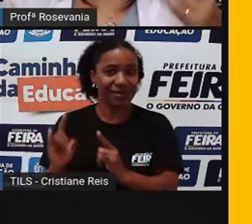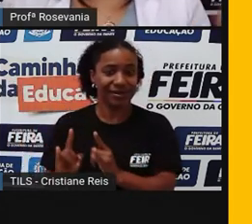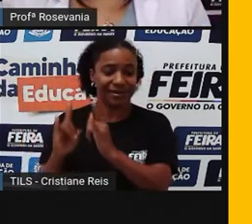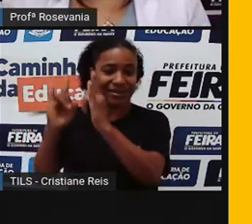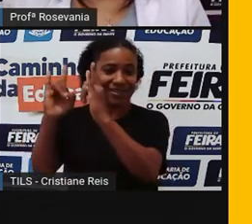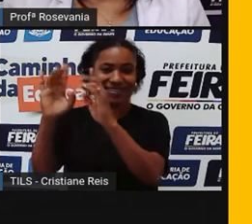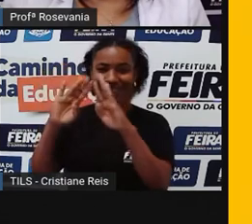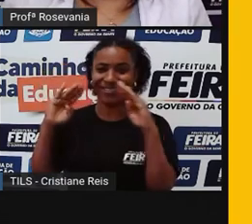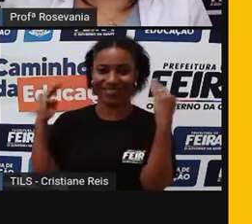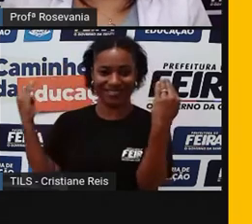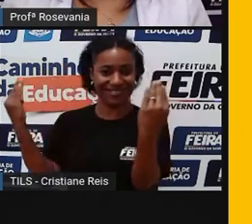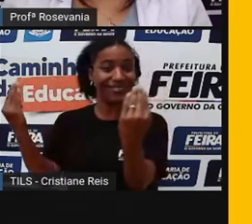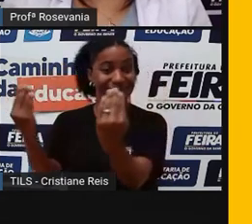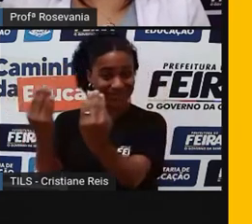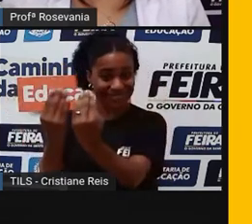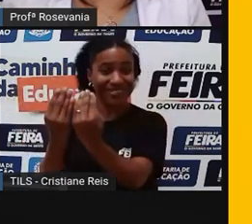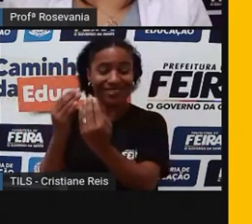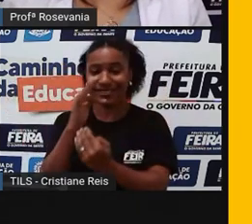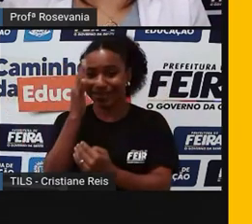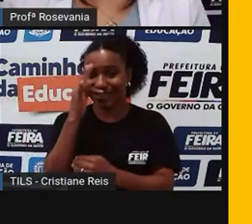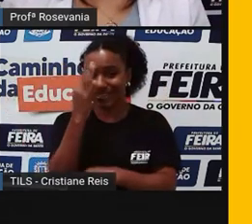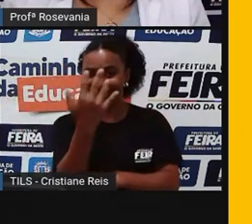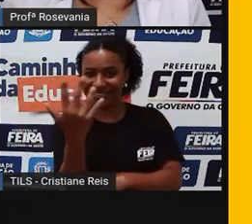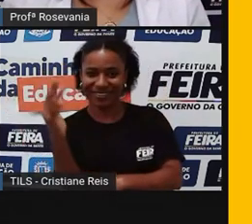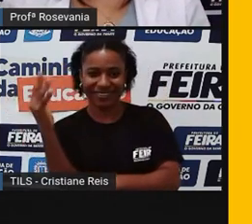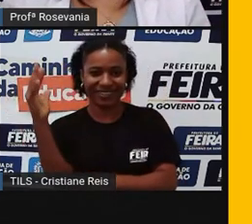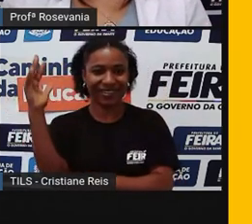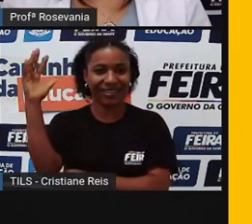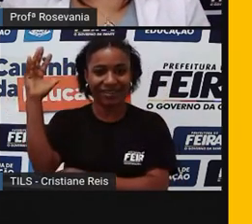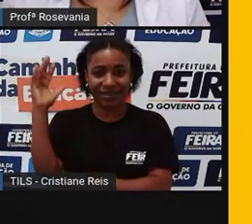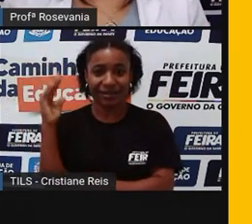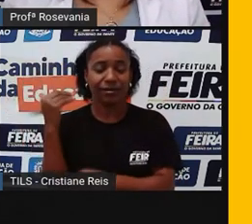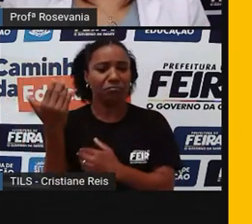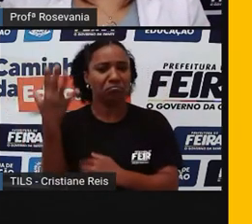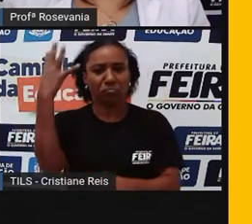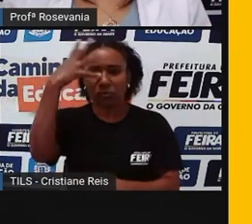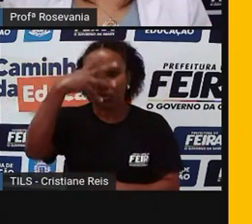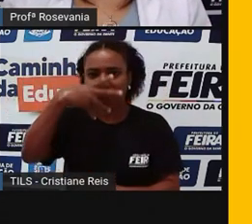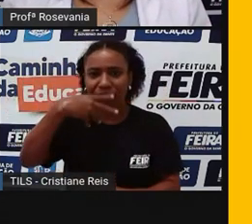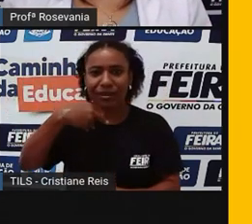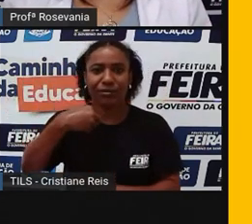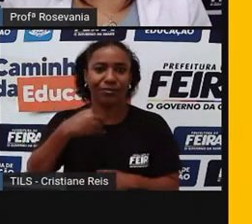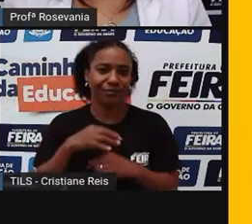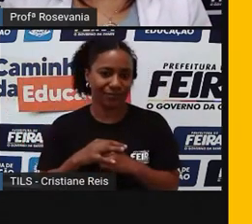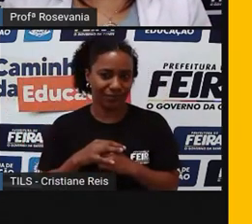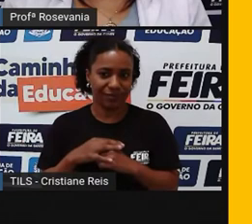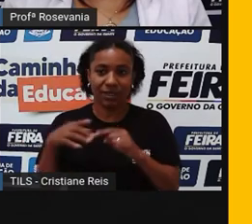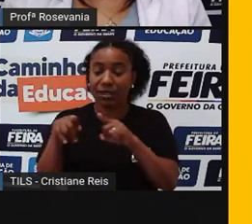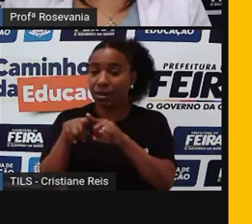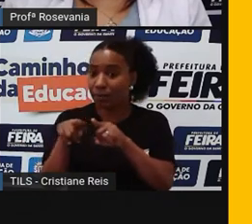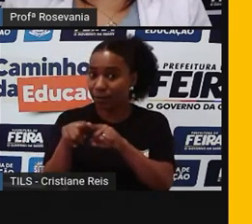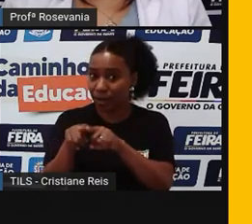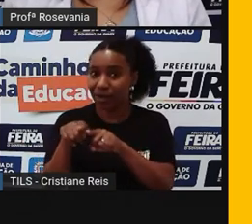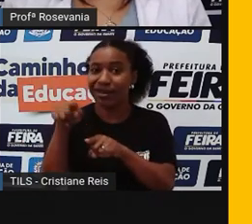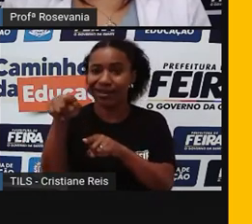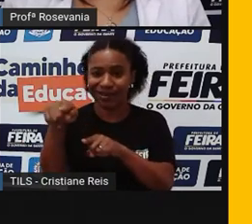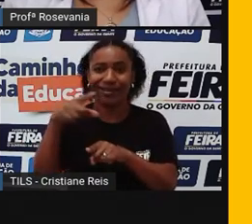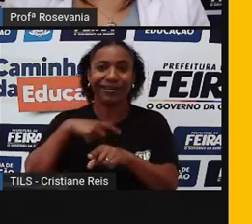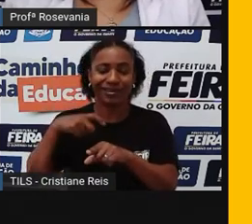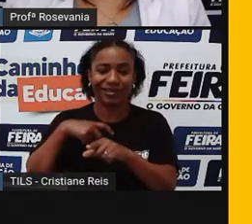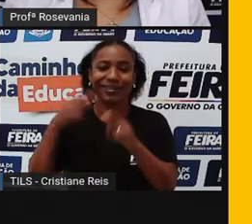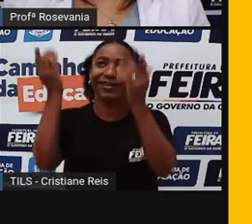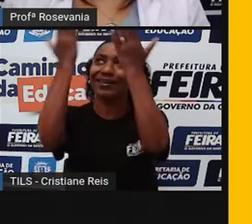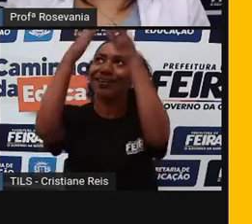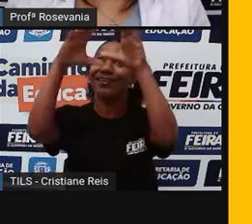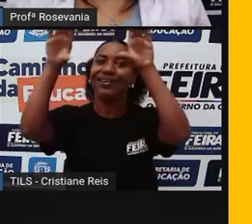propaganda, mas chamando a atenção pela beleza, né, dos condomínios, a questão do parque do saber, que tem, né, um